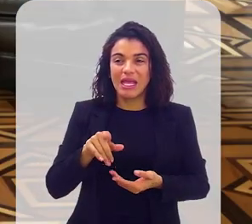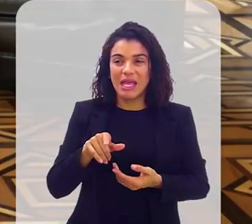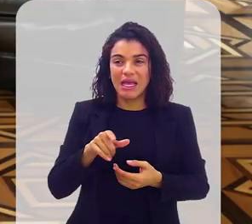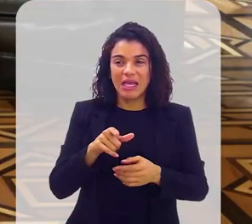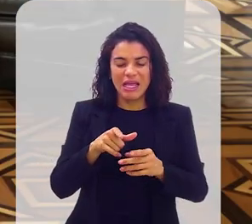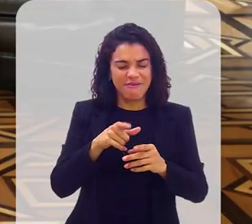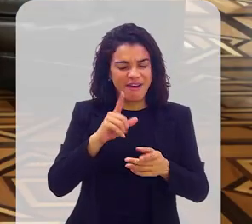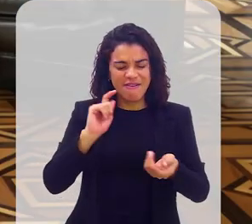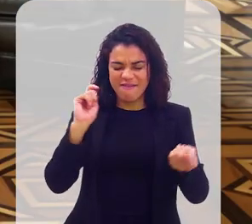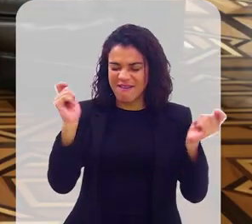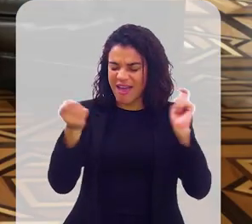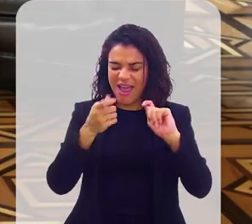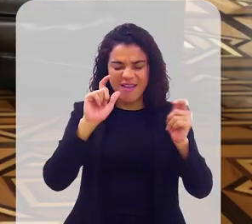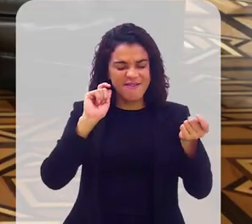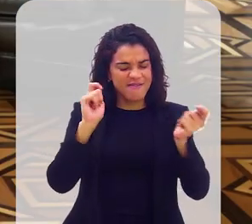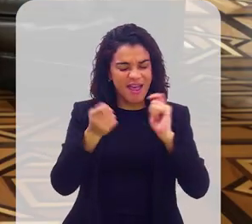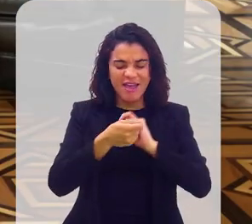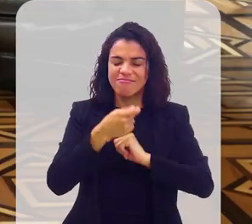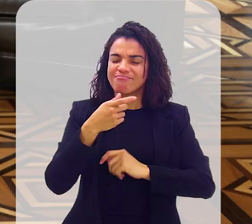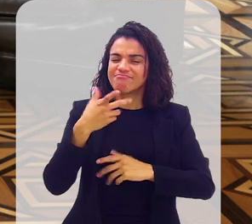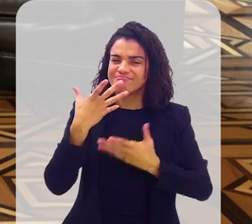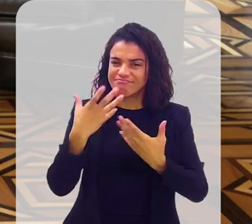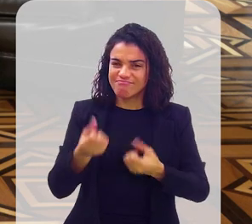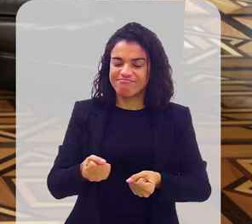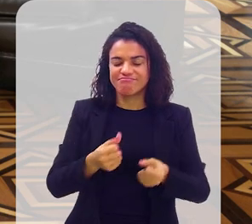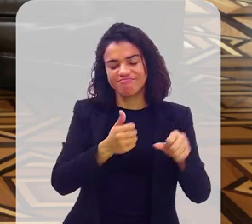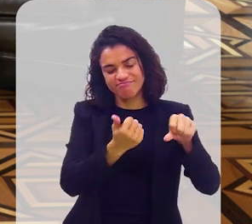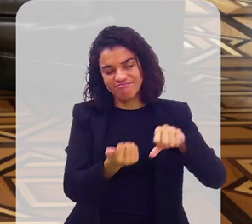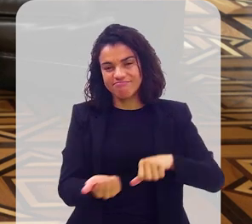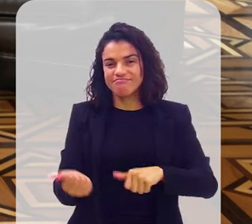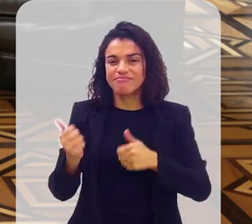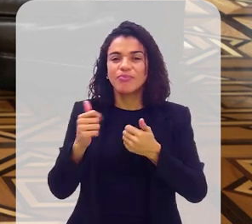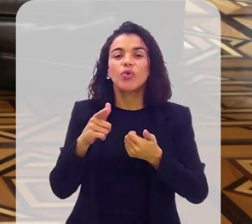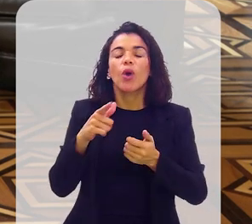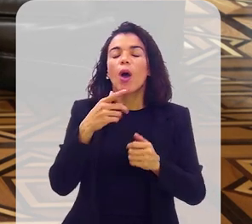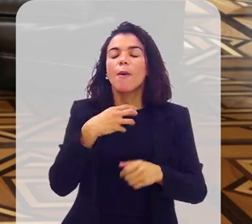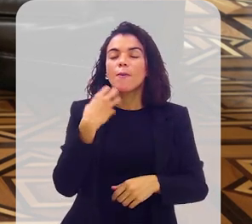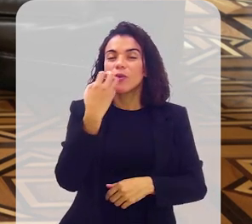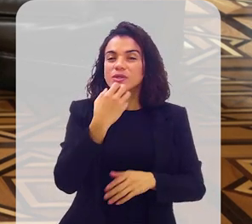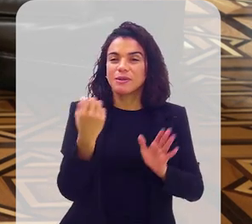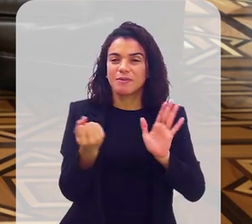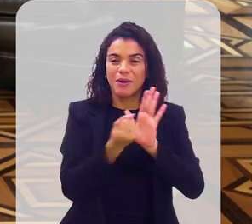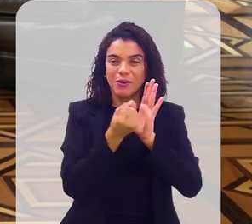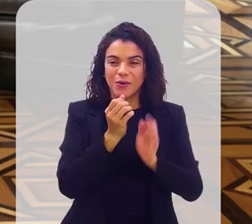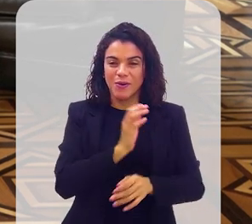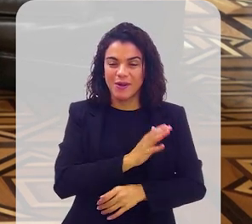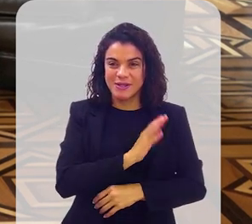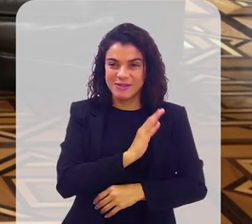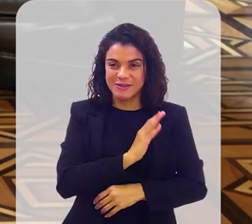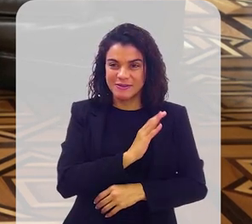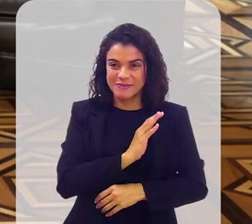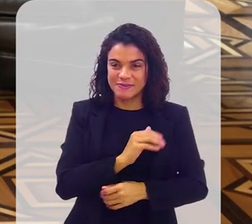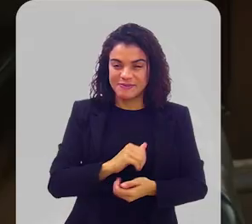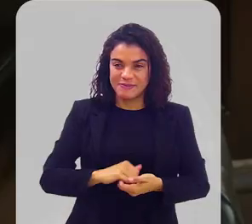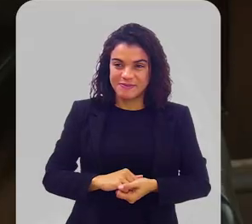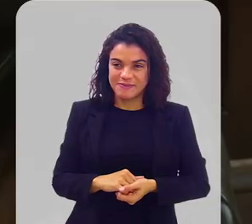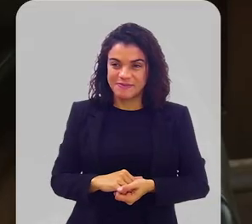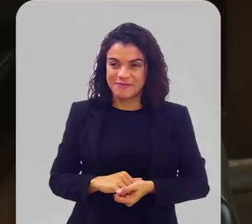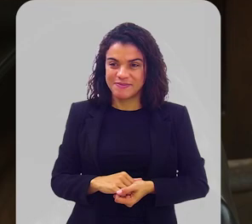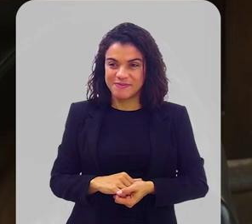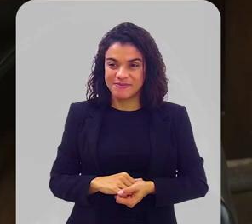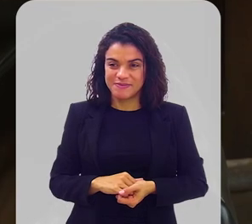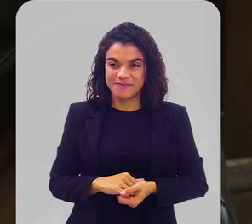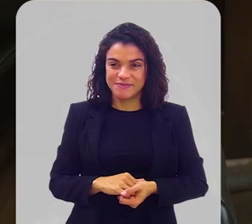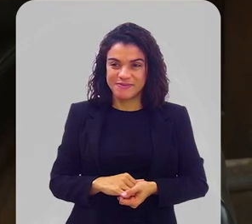esses homens vão se converter e vai dar tudo certo. Mais uma música que tem marcado no seu coração. Mais uma música que tem marcado no meu